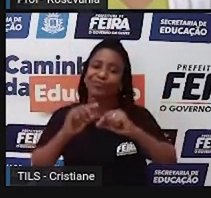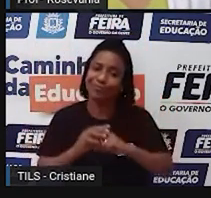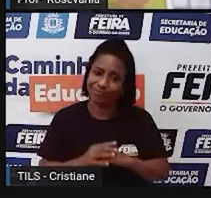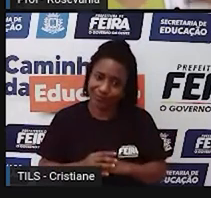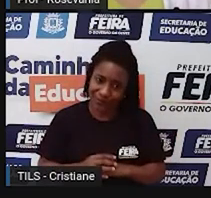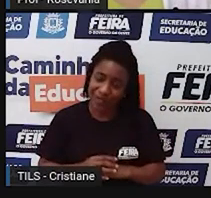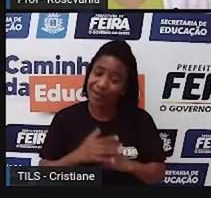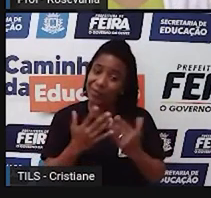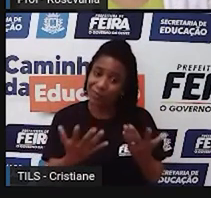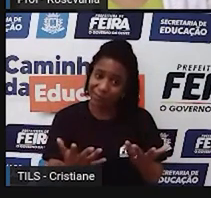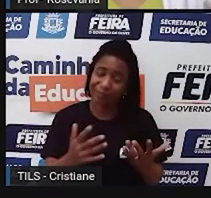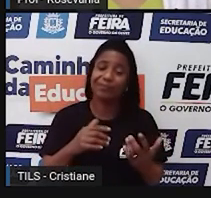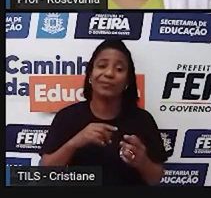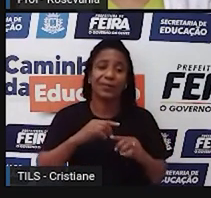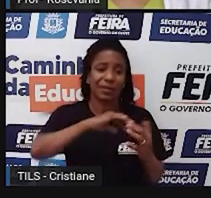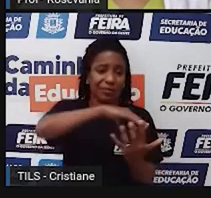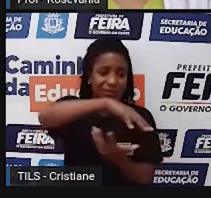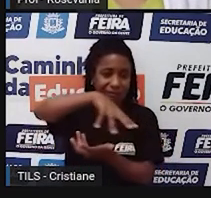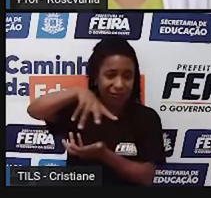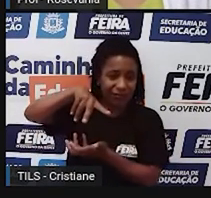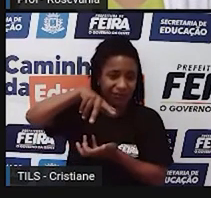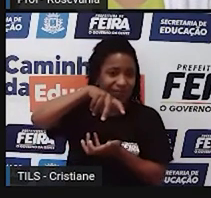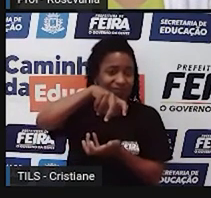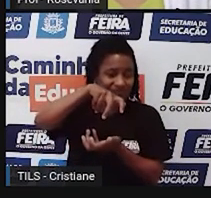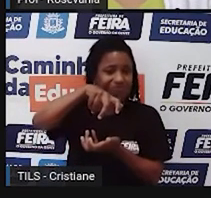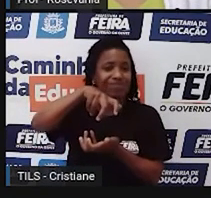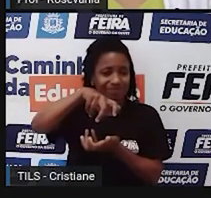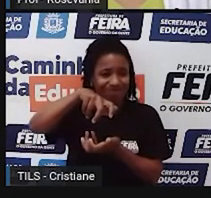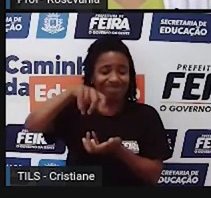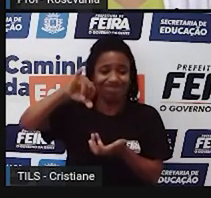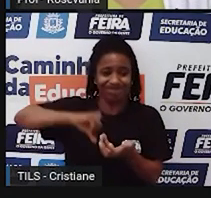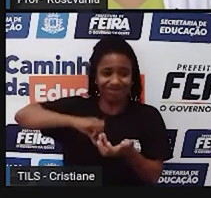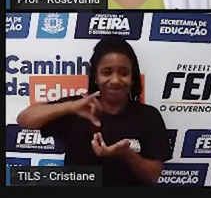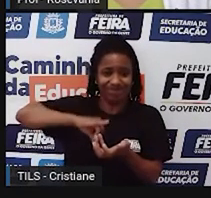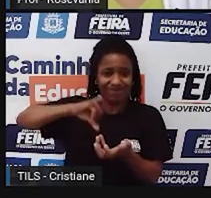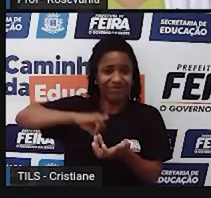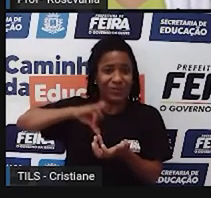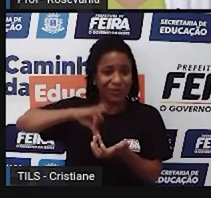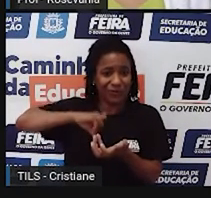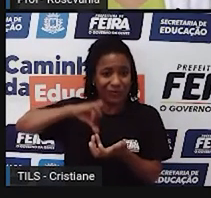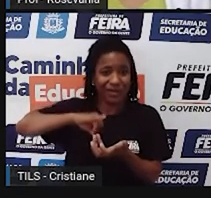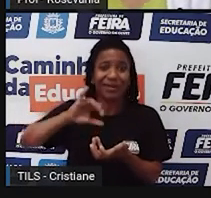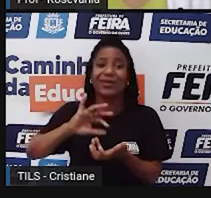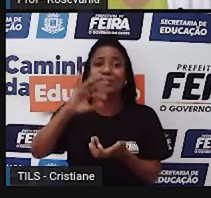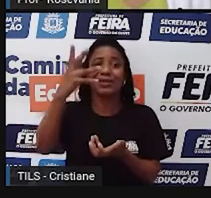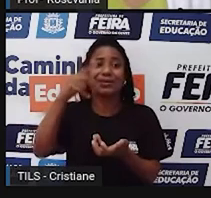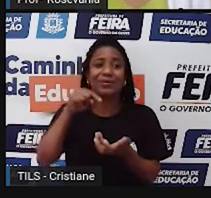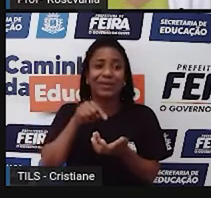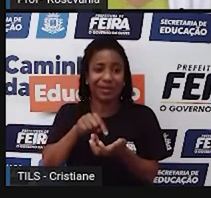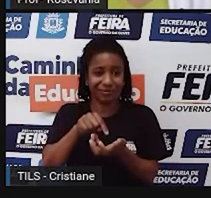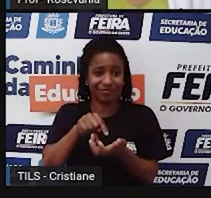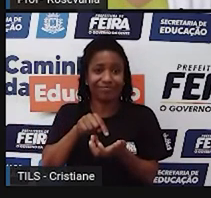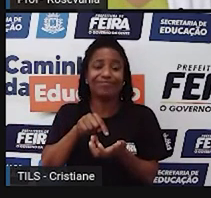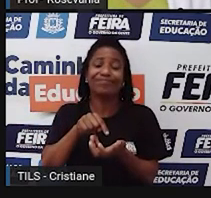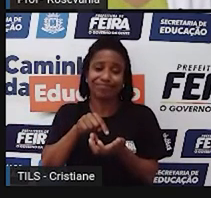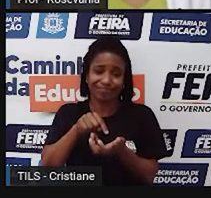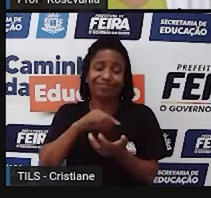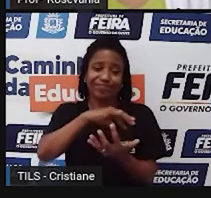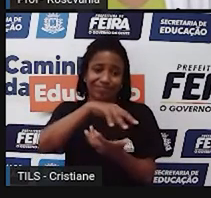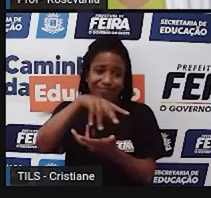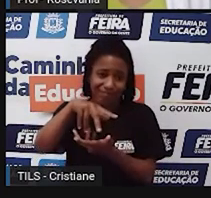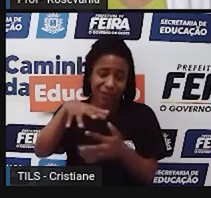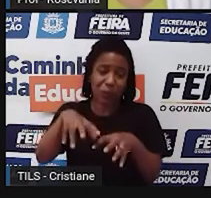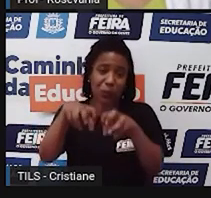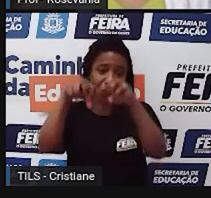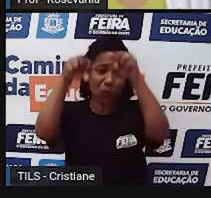natureza, natureza devolve com muita de você veemência isso. Bom, chegou agora, né, a nossa